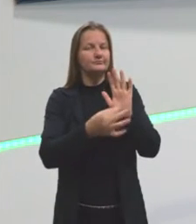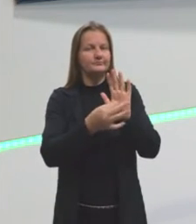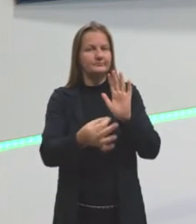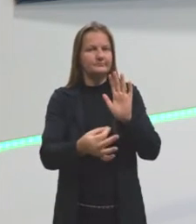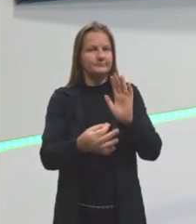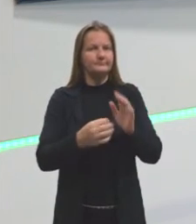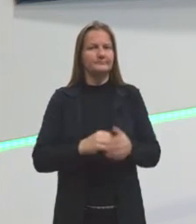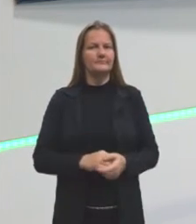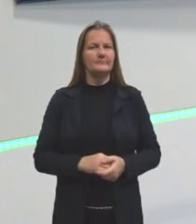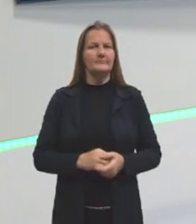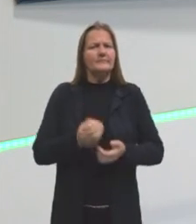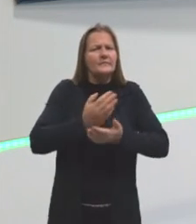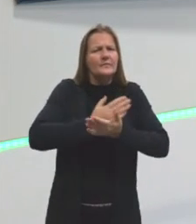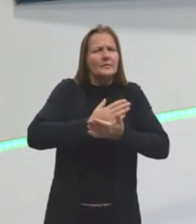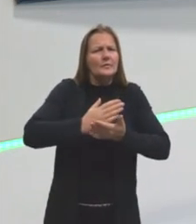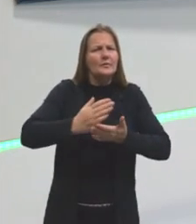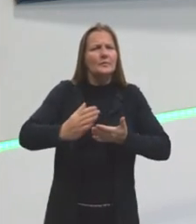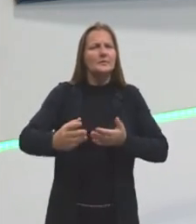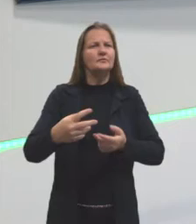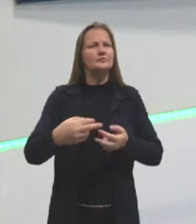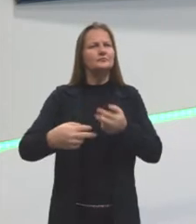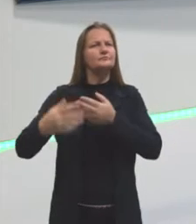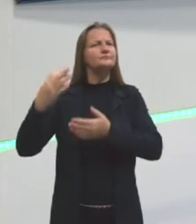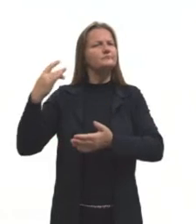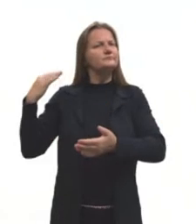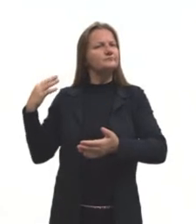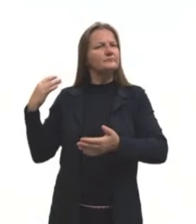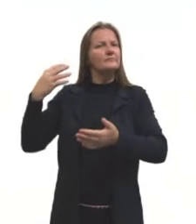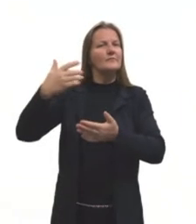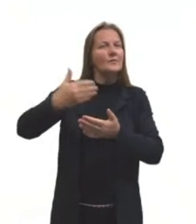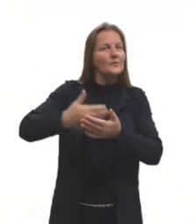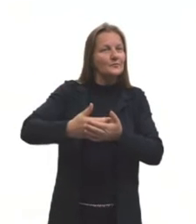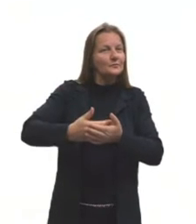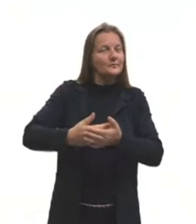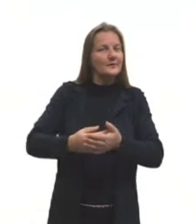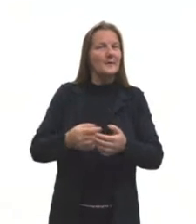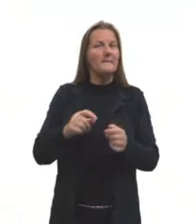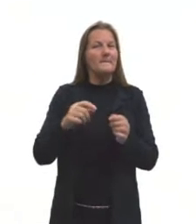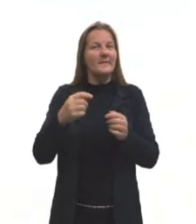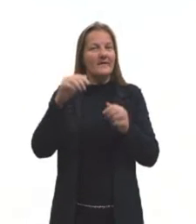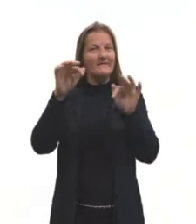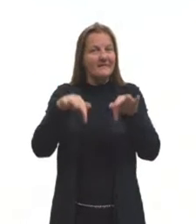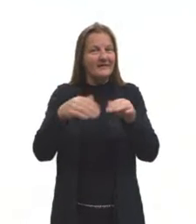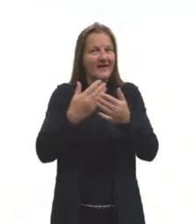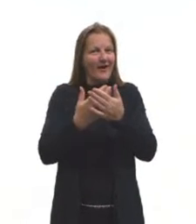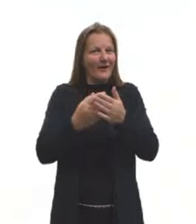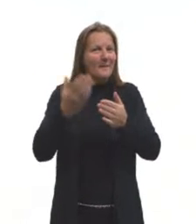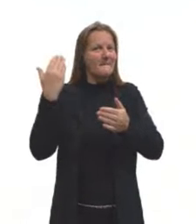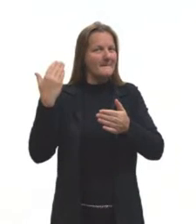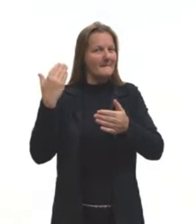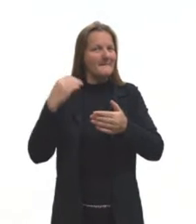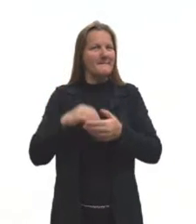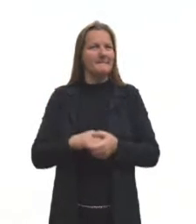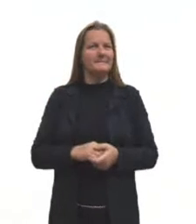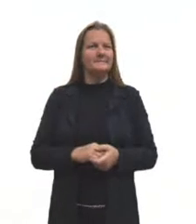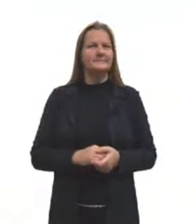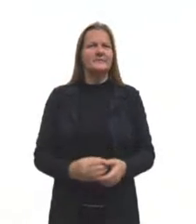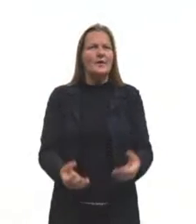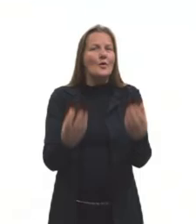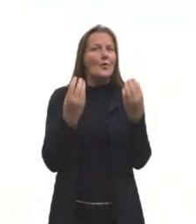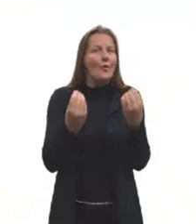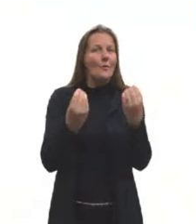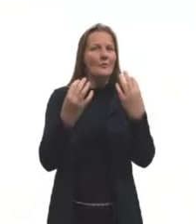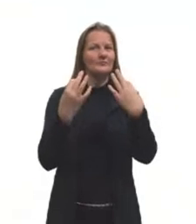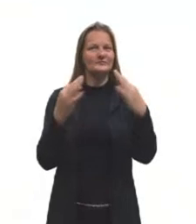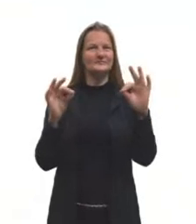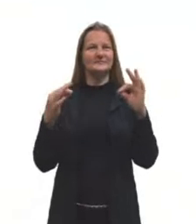Então, eu começo retomando aquela pergunta que foi como eu finalizei a nossa aula passada. Como a